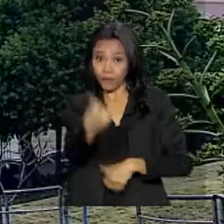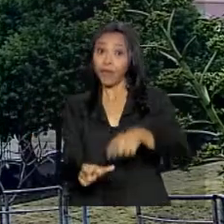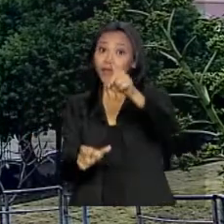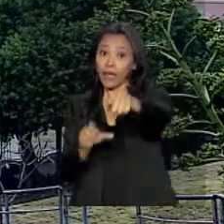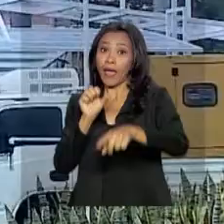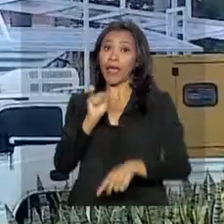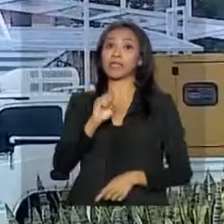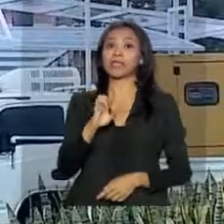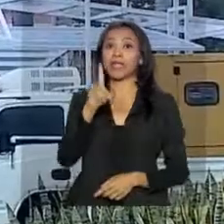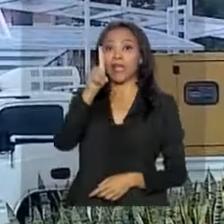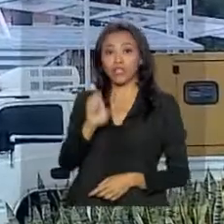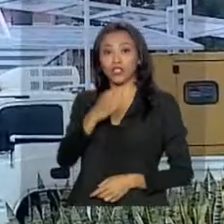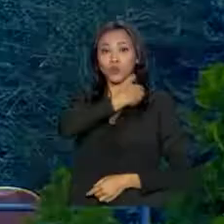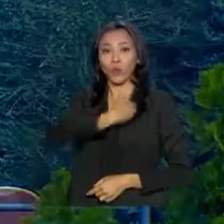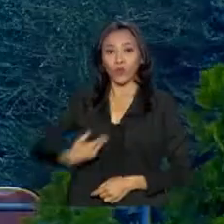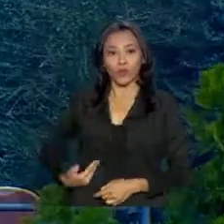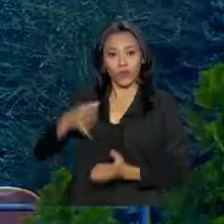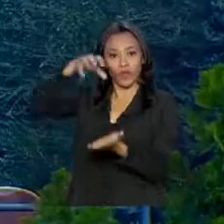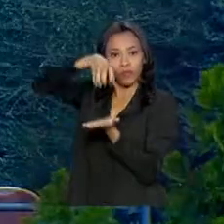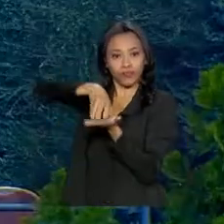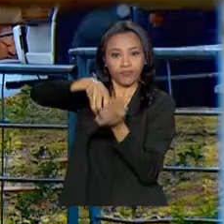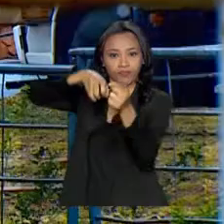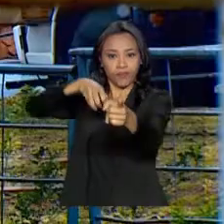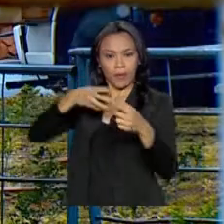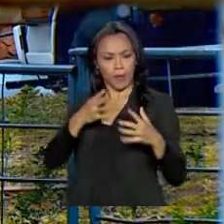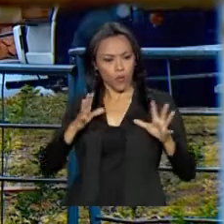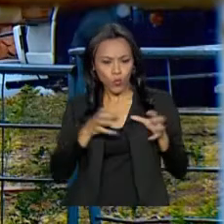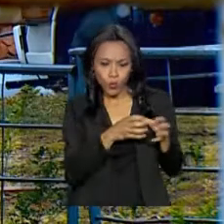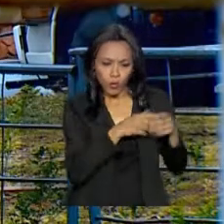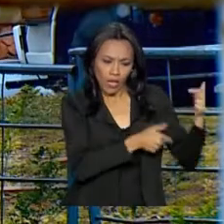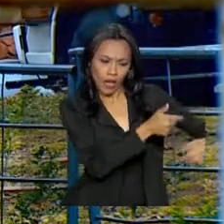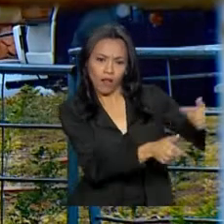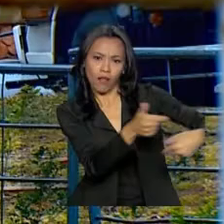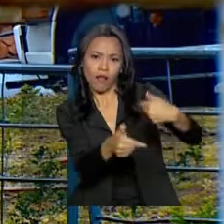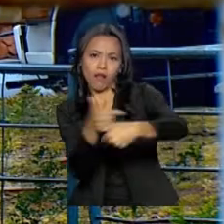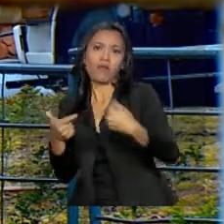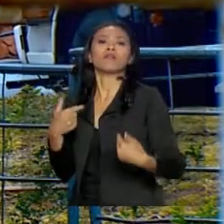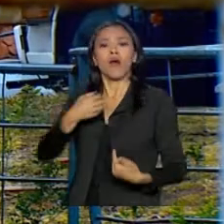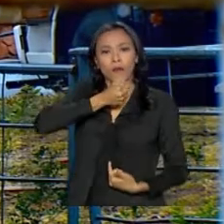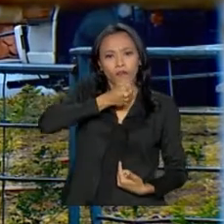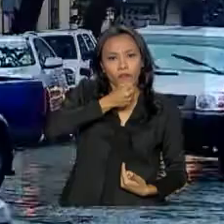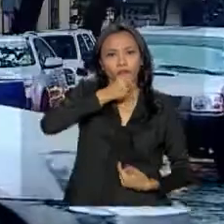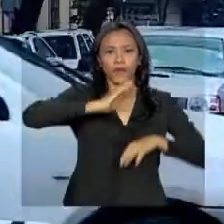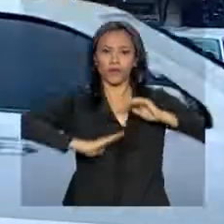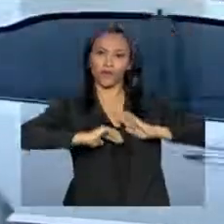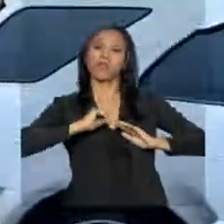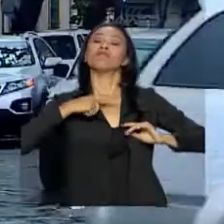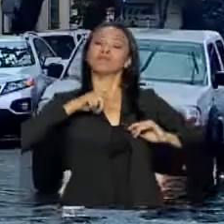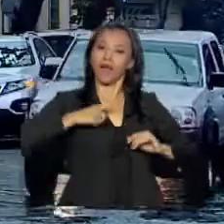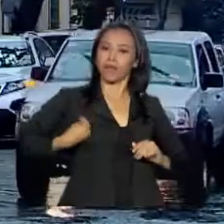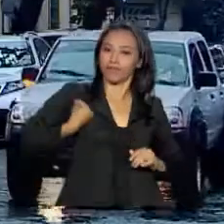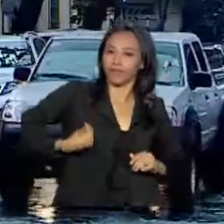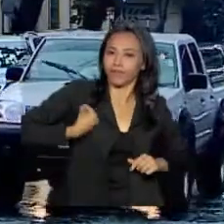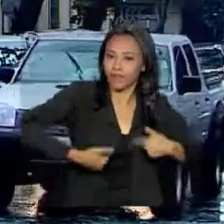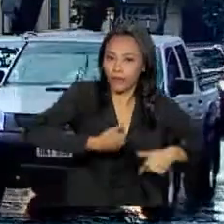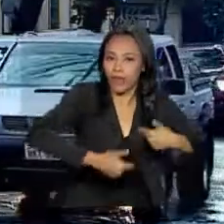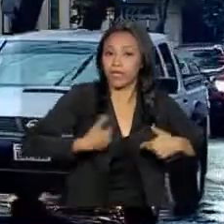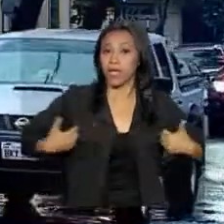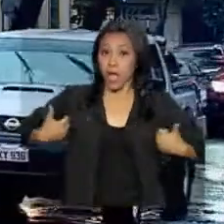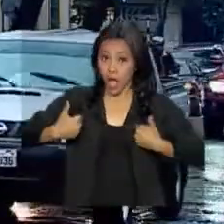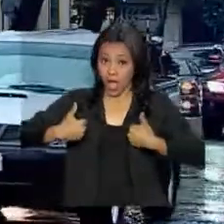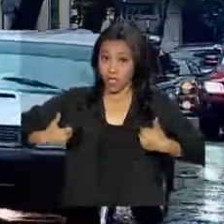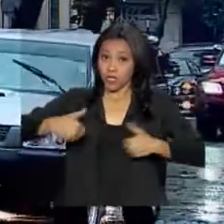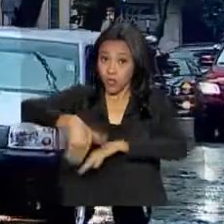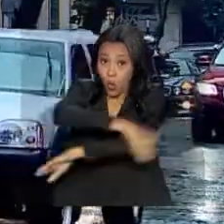do governo paraguaio, equipes trabalham na estrutura. Alguns carros da imprensa já estão no local. As ruas mais próximas vão ser